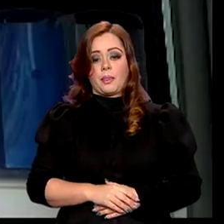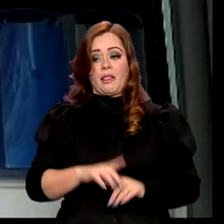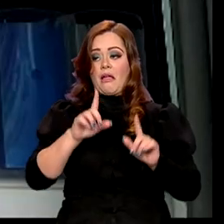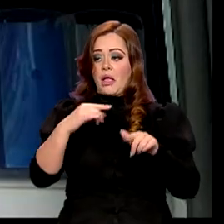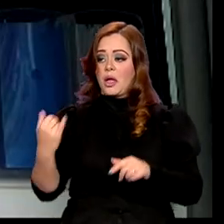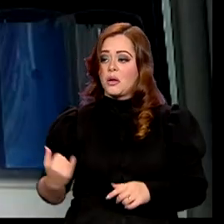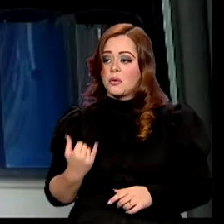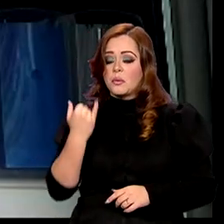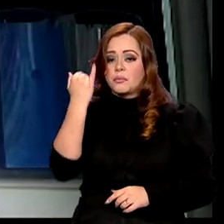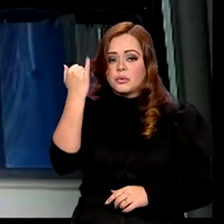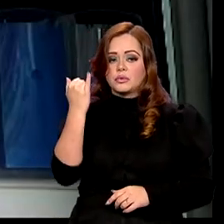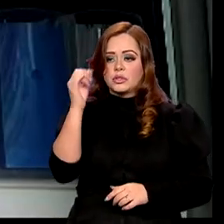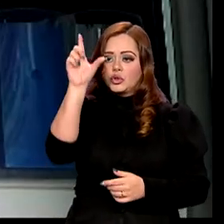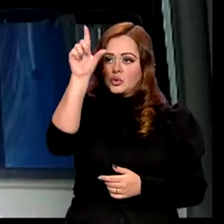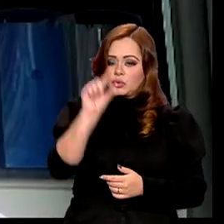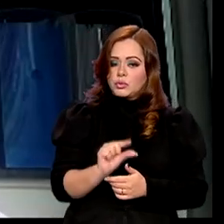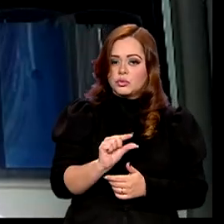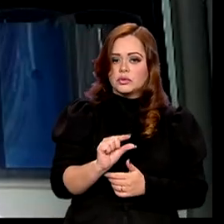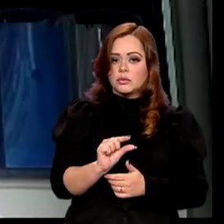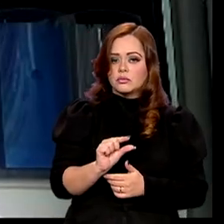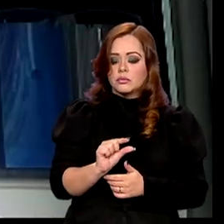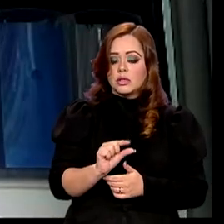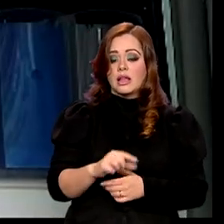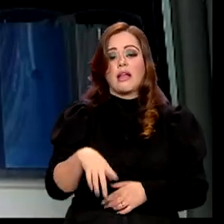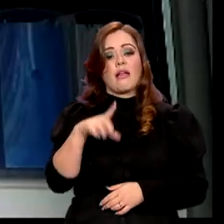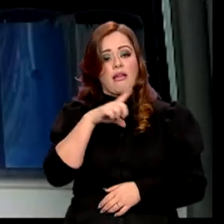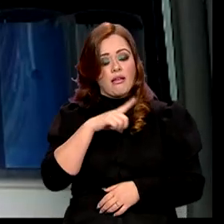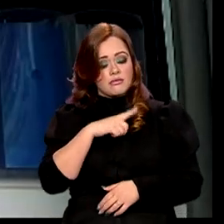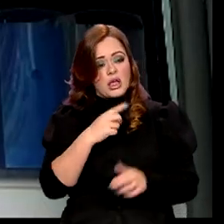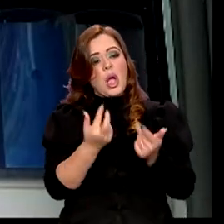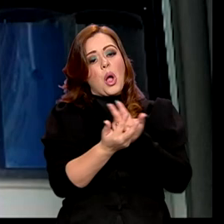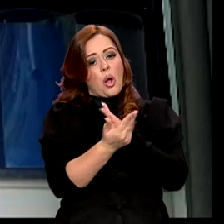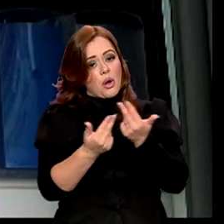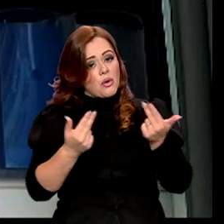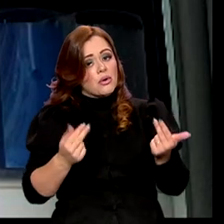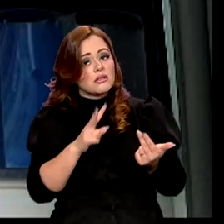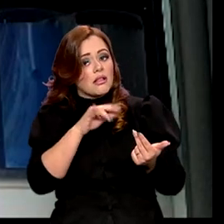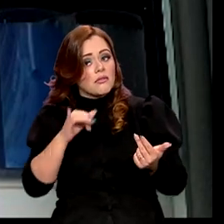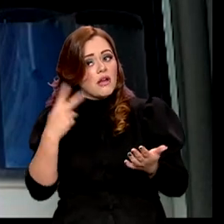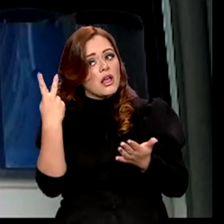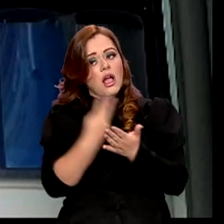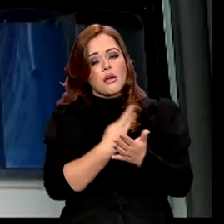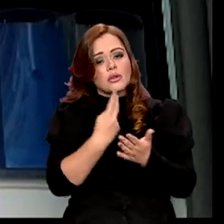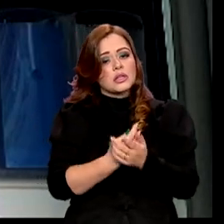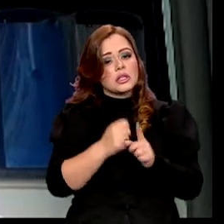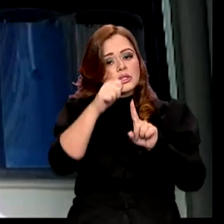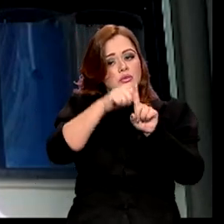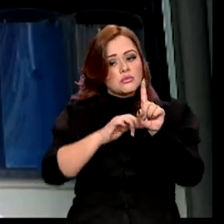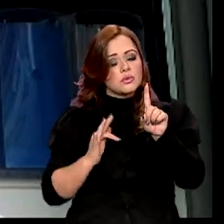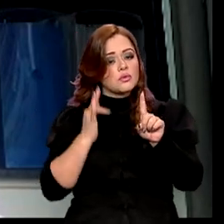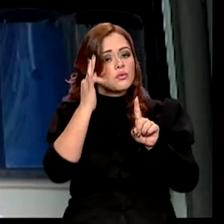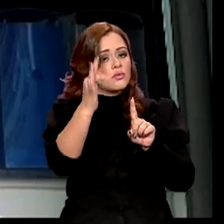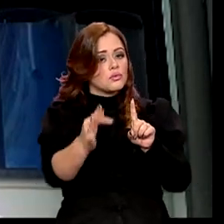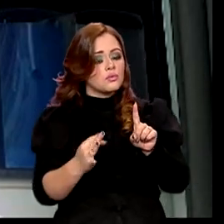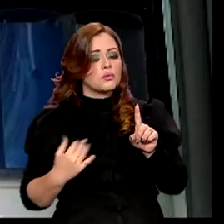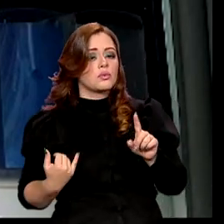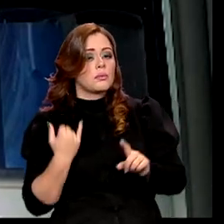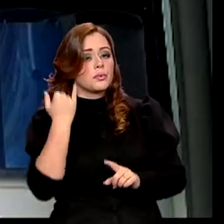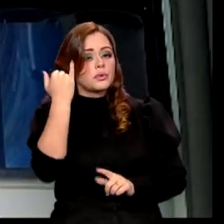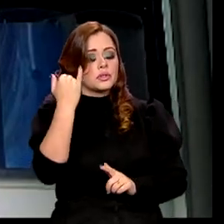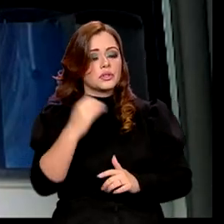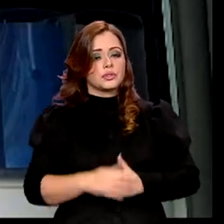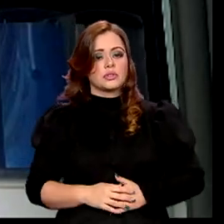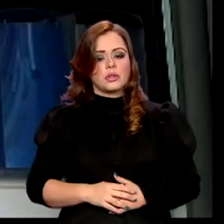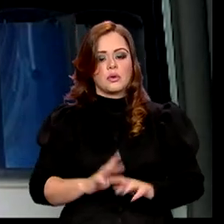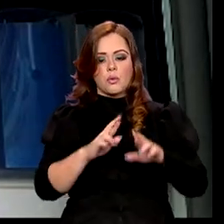importante essa desaceleração e vão ter consequências extraordinárias nos próximos meses, principalmente com